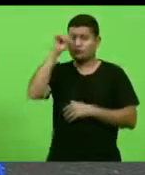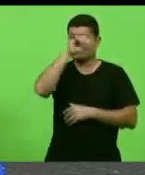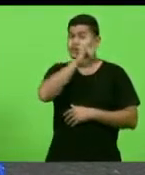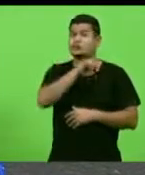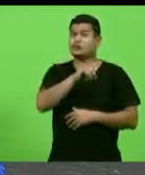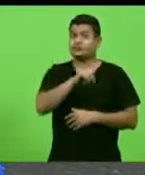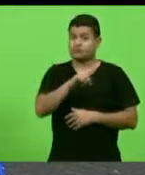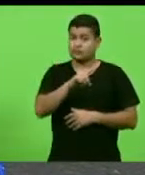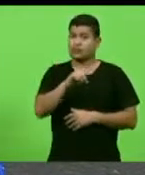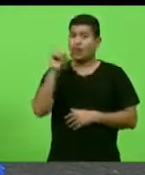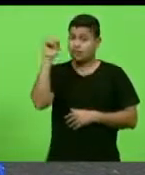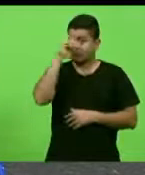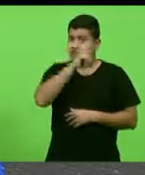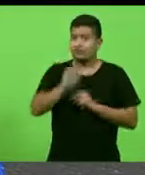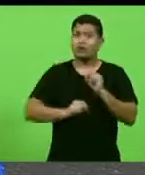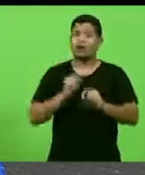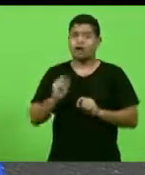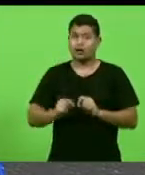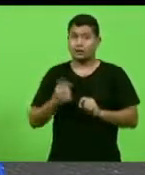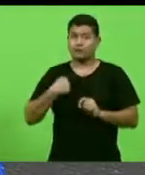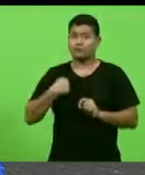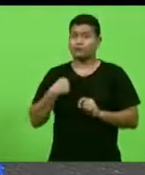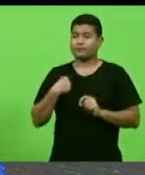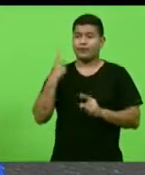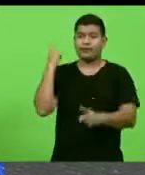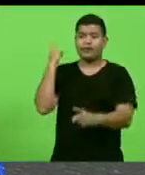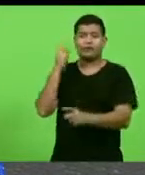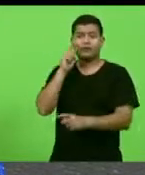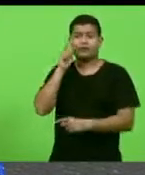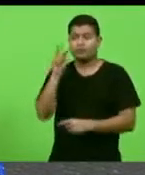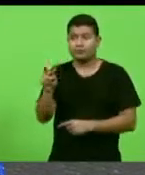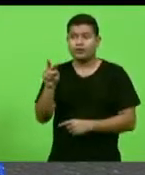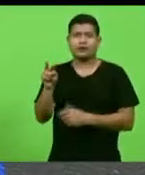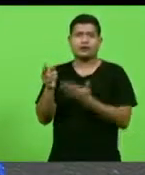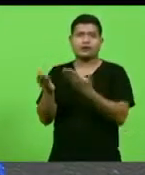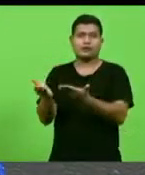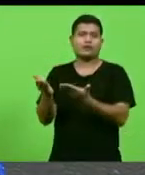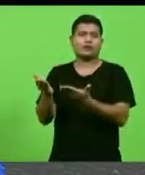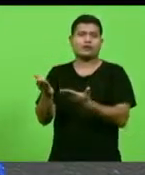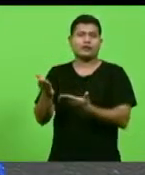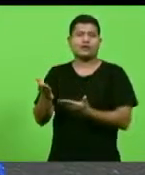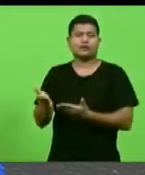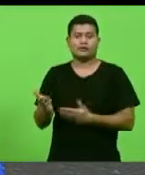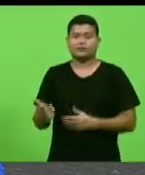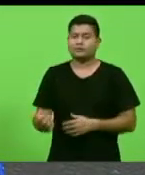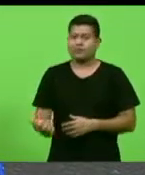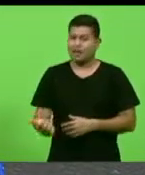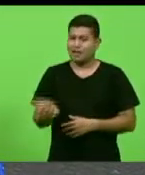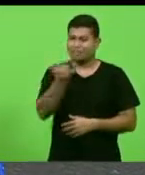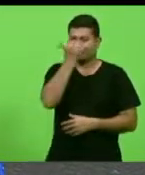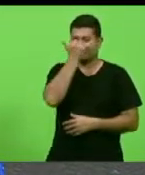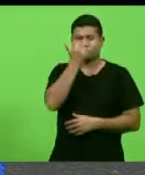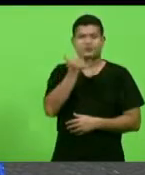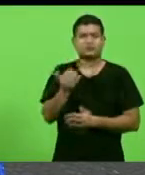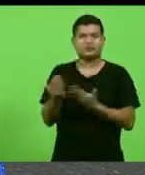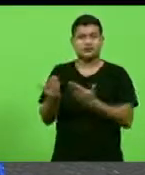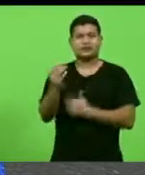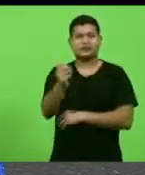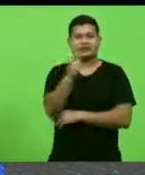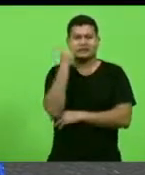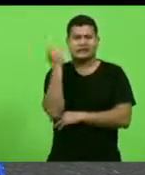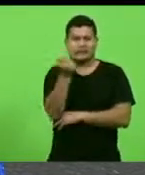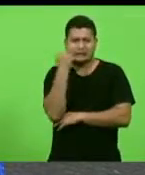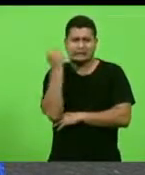não se encontra algum acidente grave ao longo dessa rodovia.